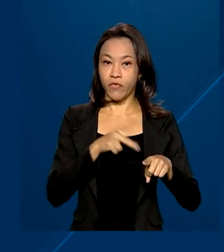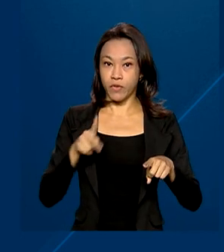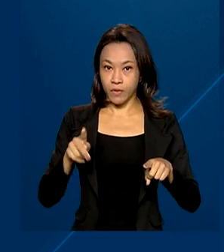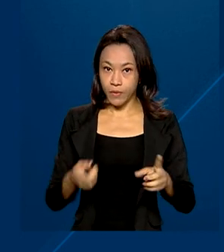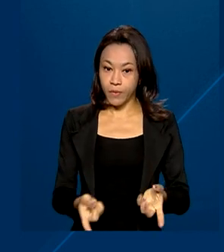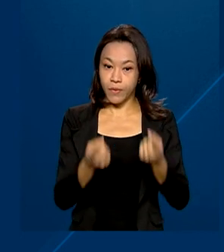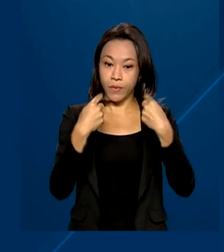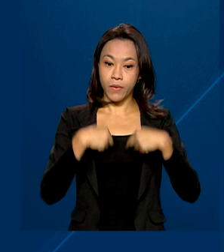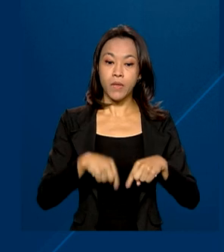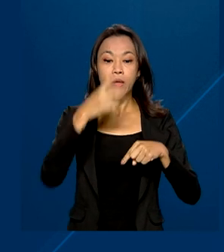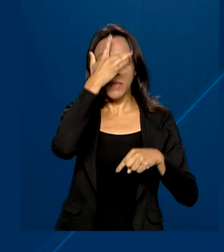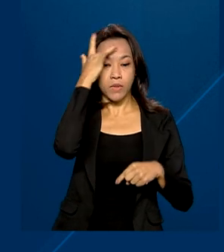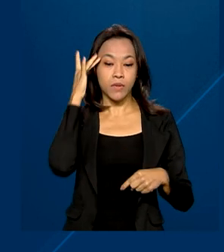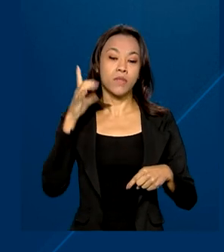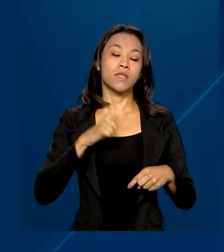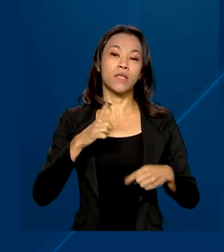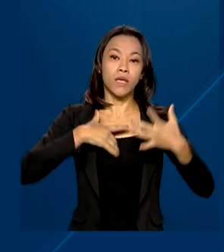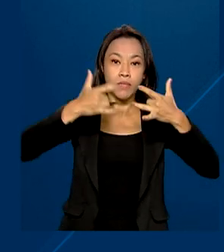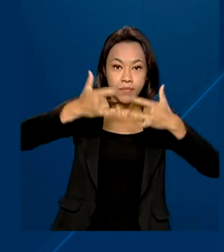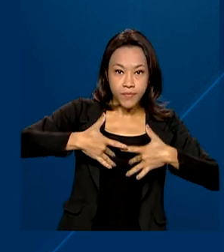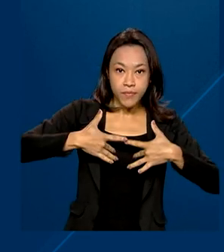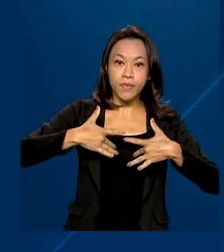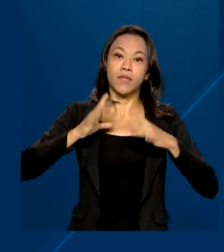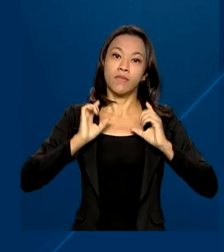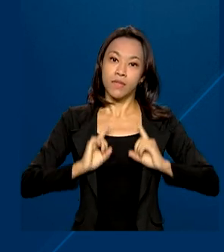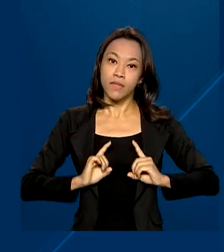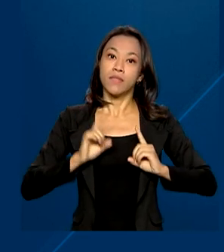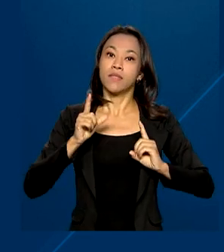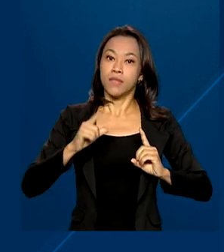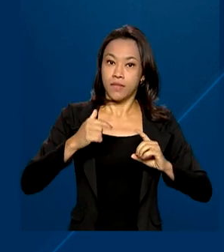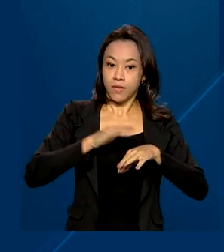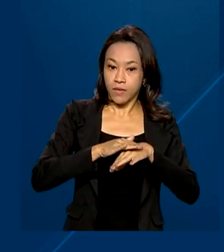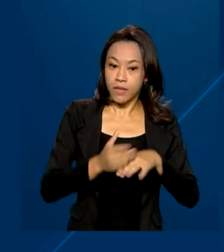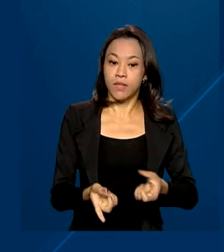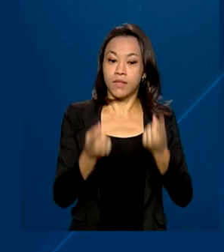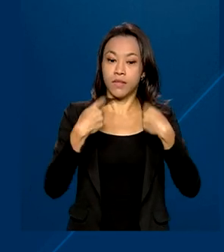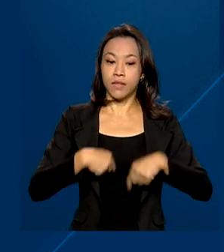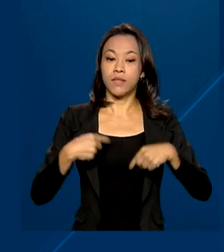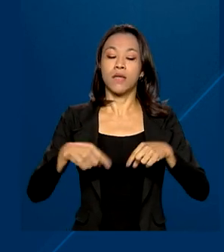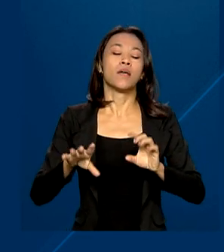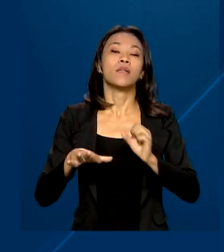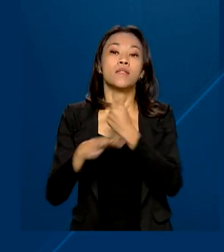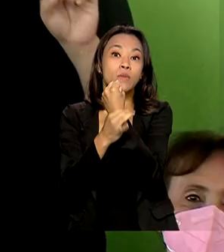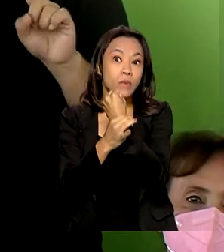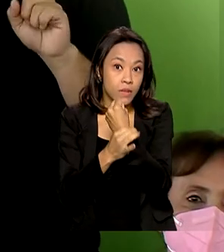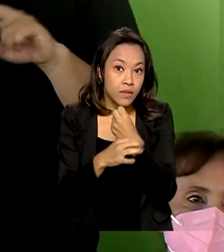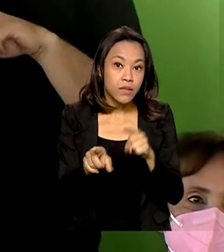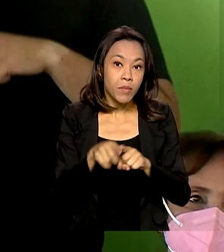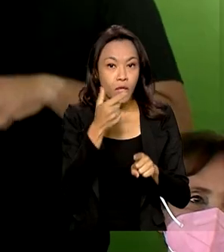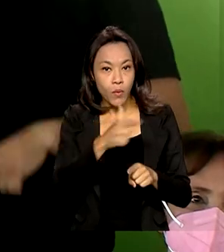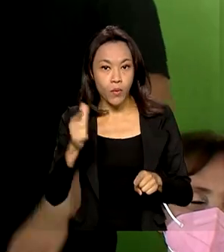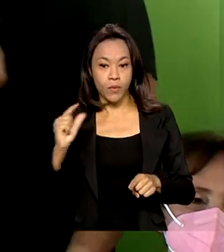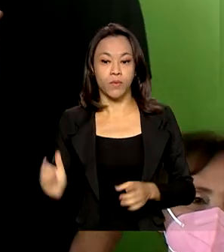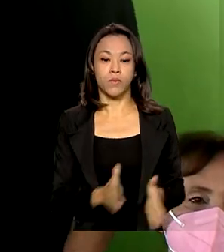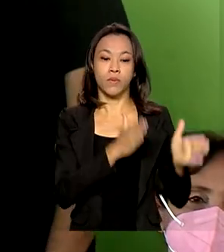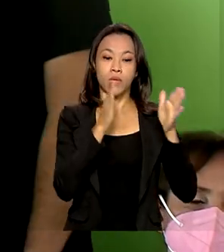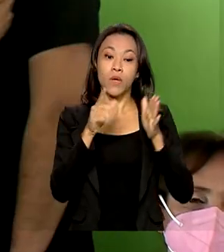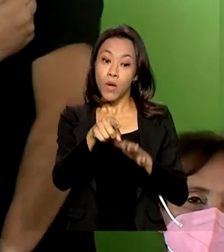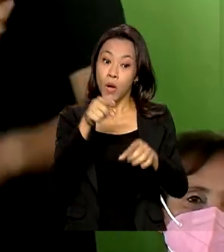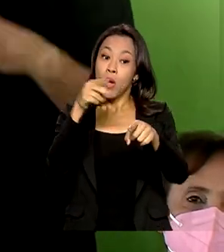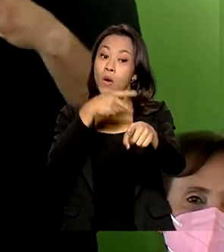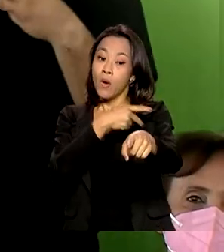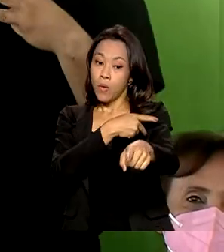com comorbidades ou com deficiência permanente, forças de segurança, além de outros públicos. O ministro da Saúde,